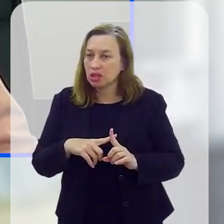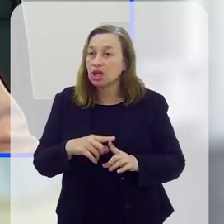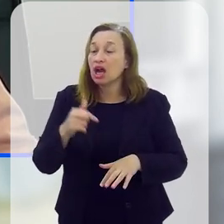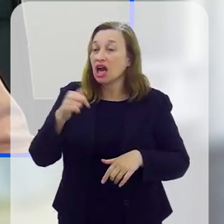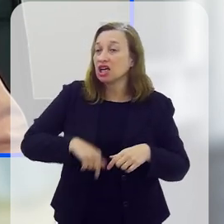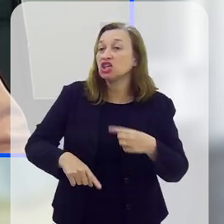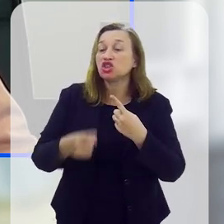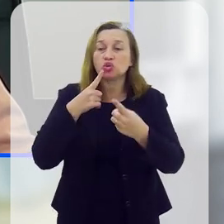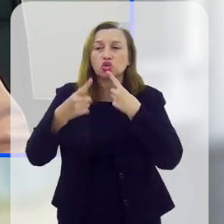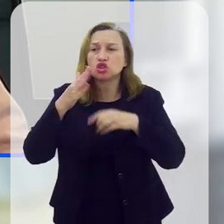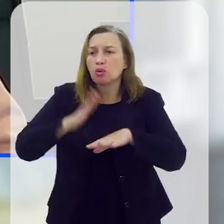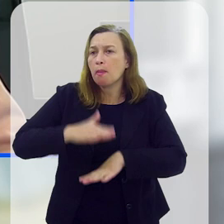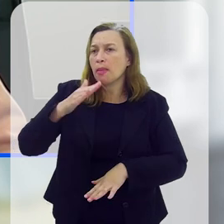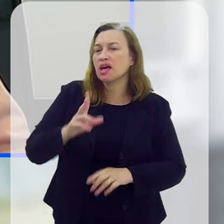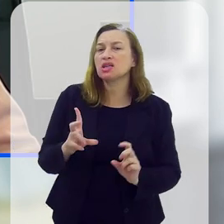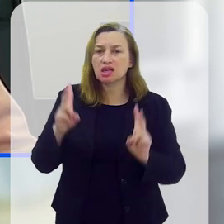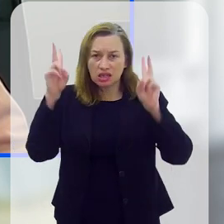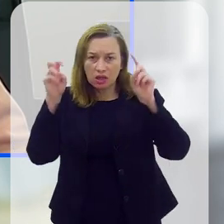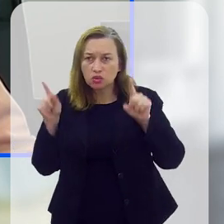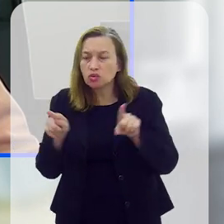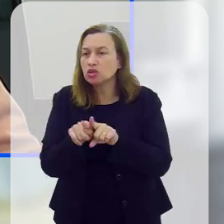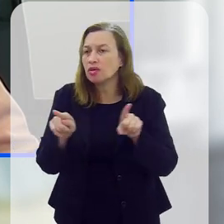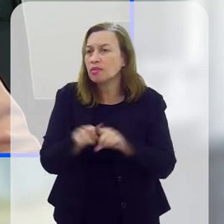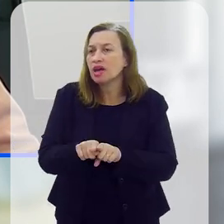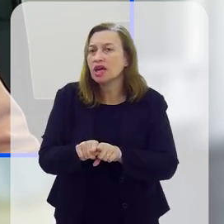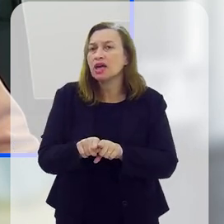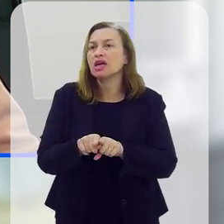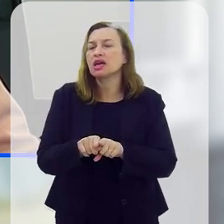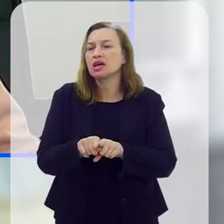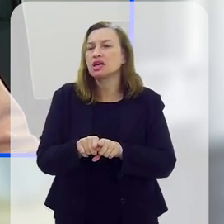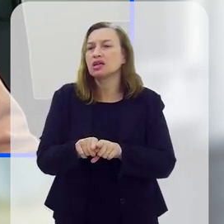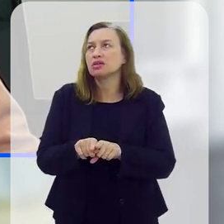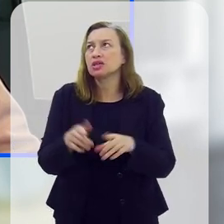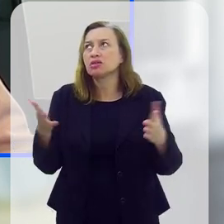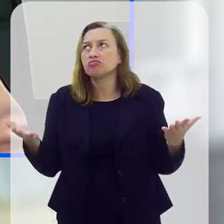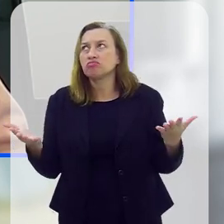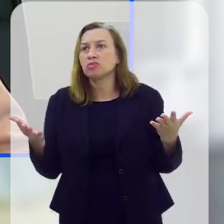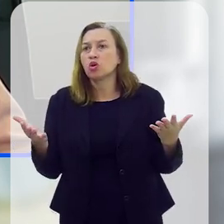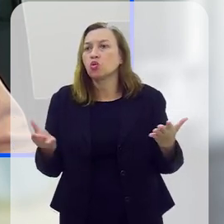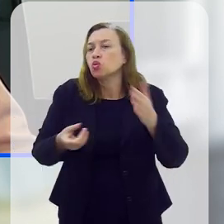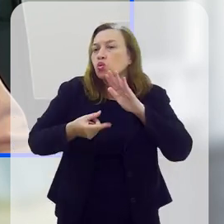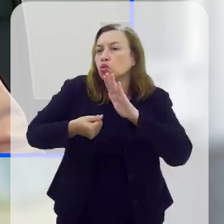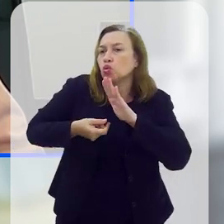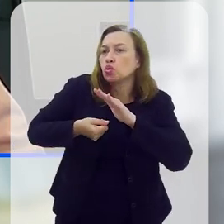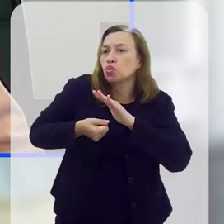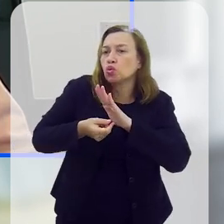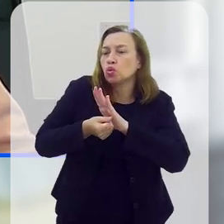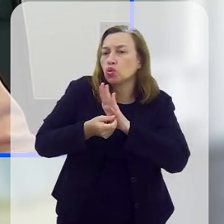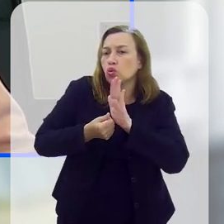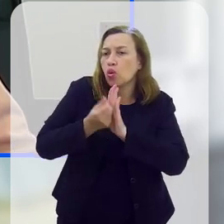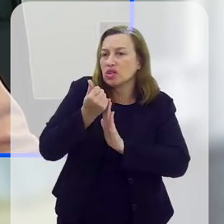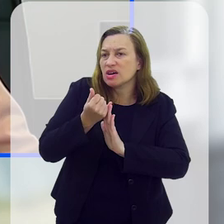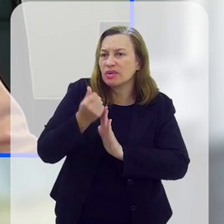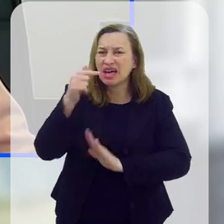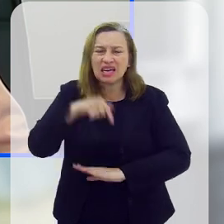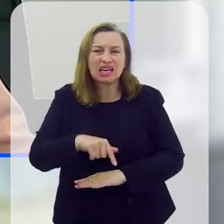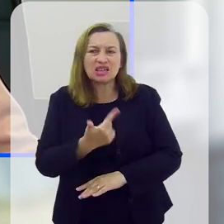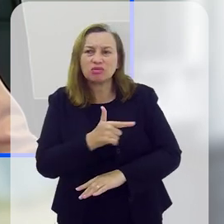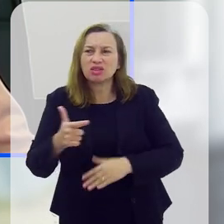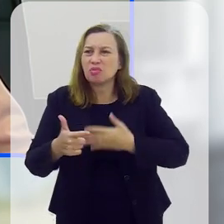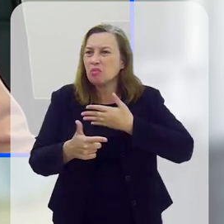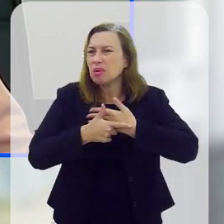casa, e a gente vai estar daqui a pouco discutindo mais uma vez aqui a questão do orçamento,